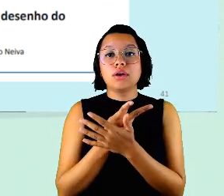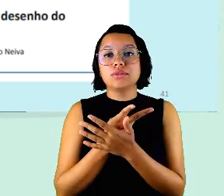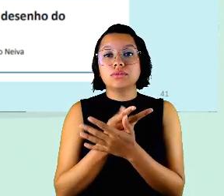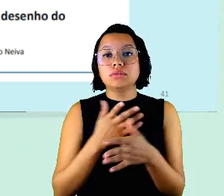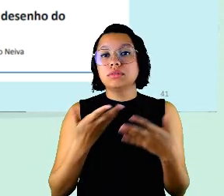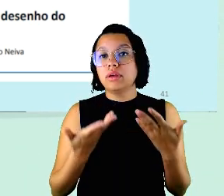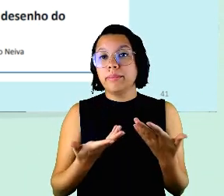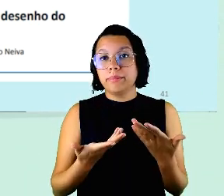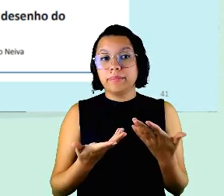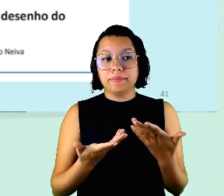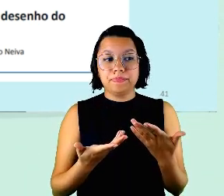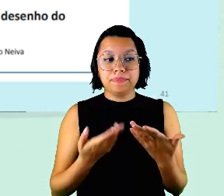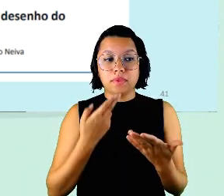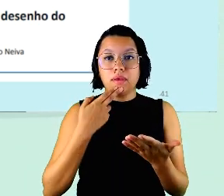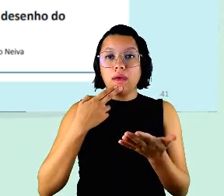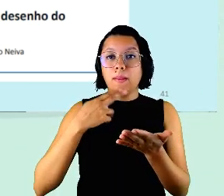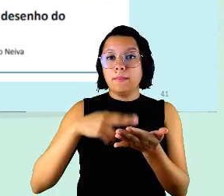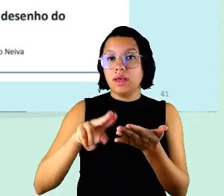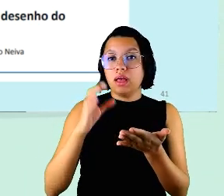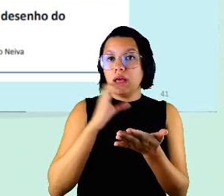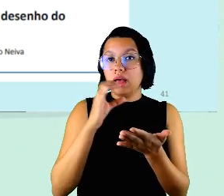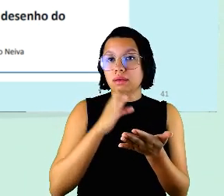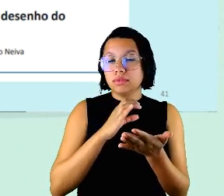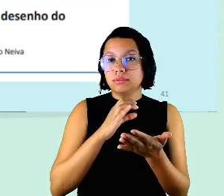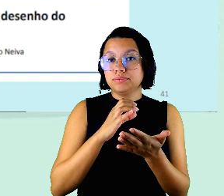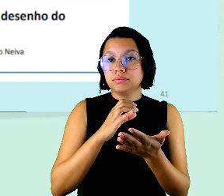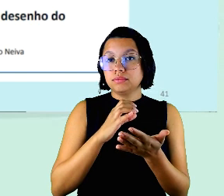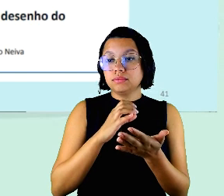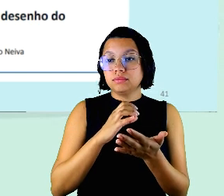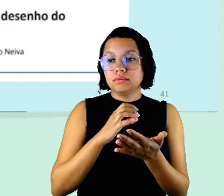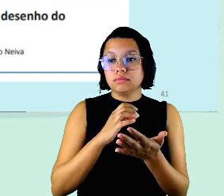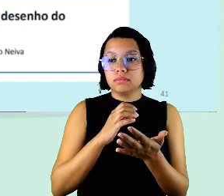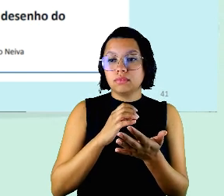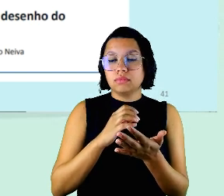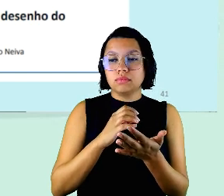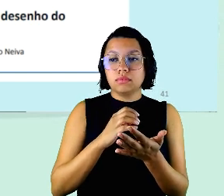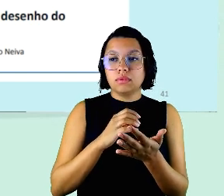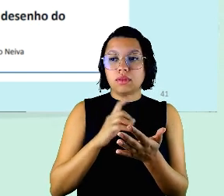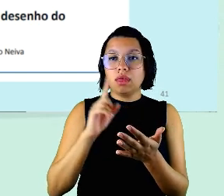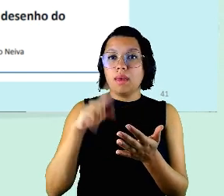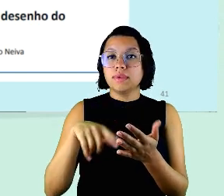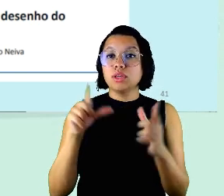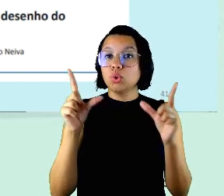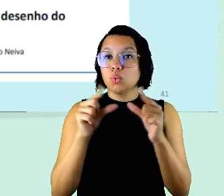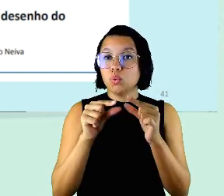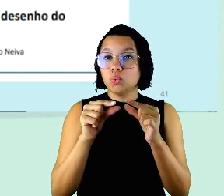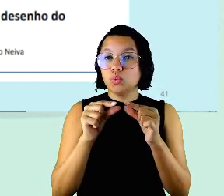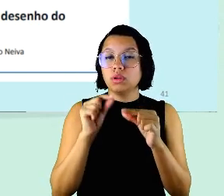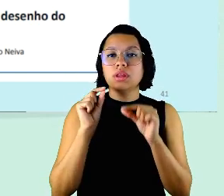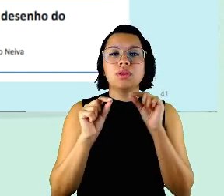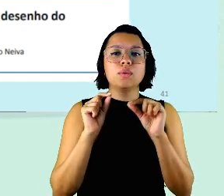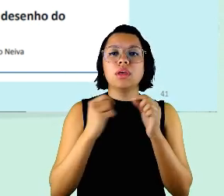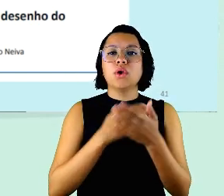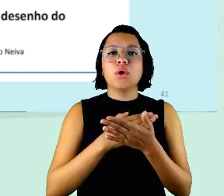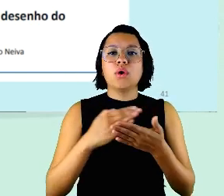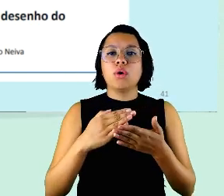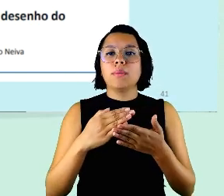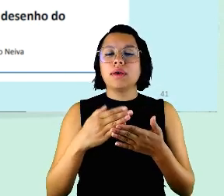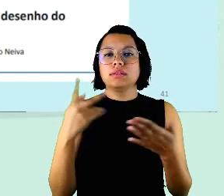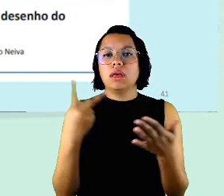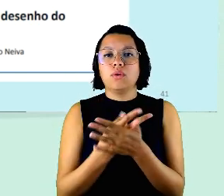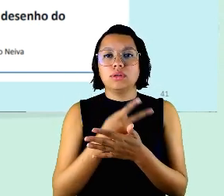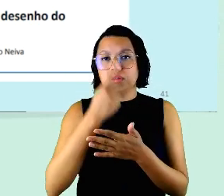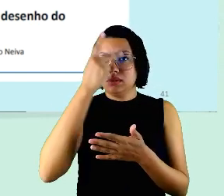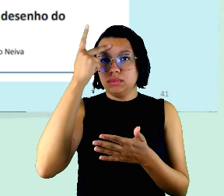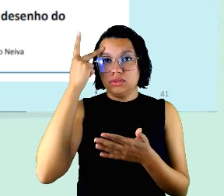a mensagem instantânea ela ela não há ela é é pra ser curta e o que que começa a acontecer com as pessoas elas